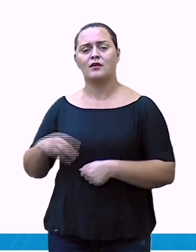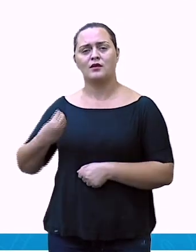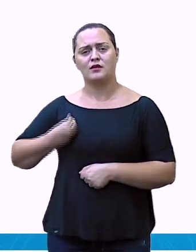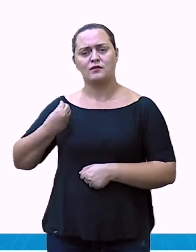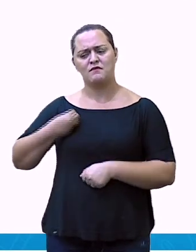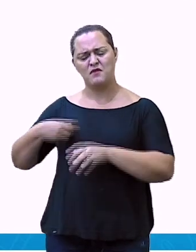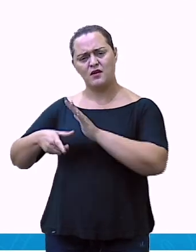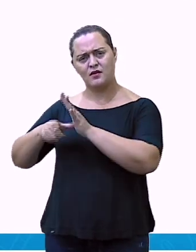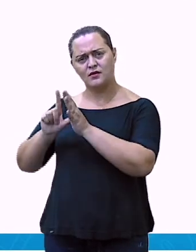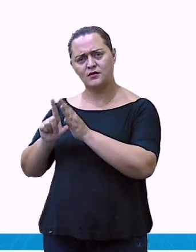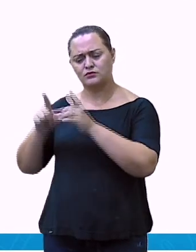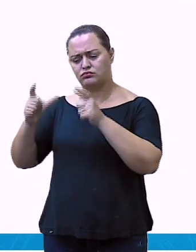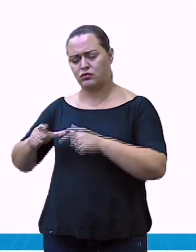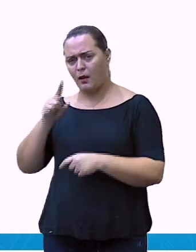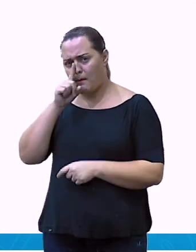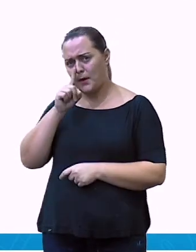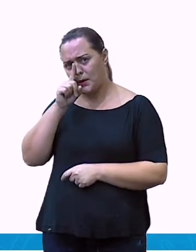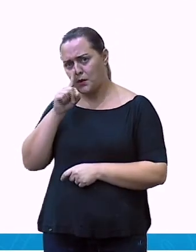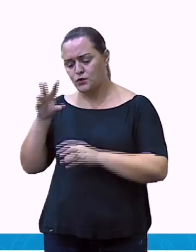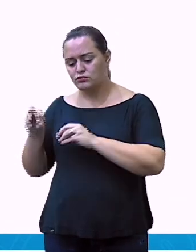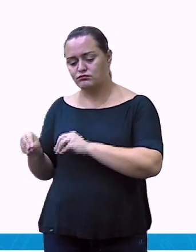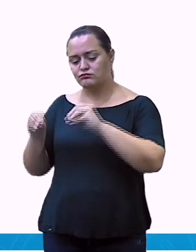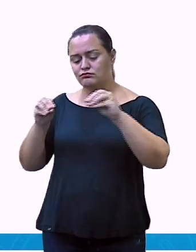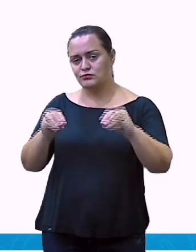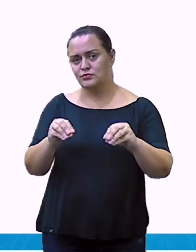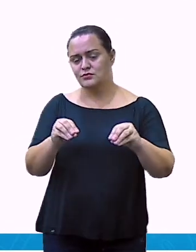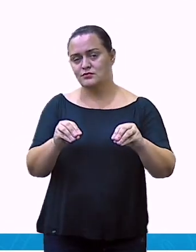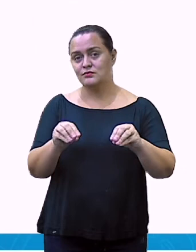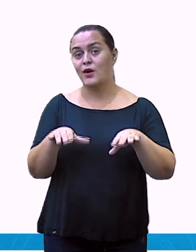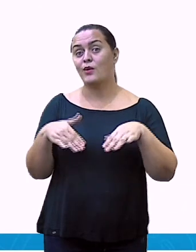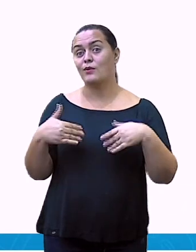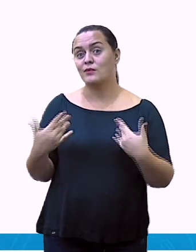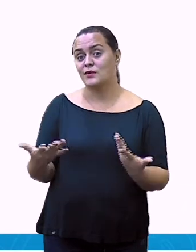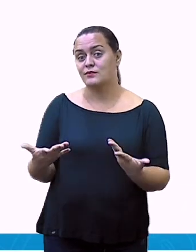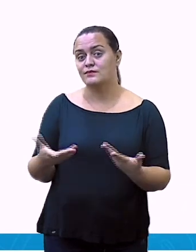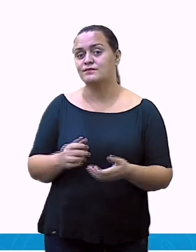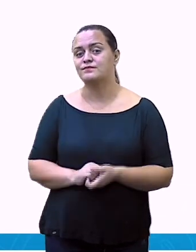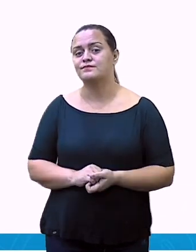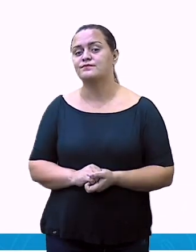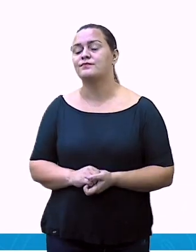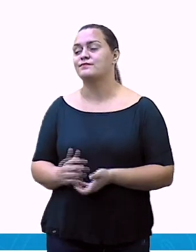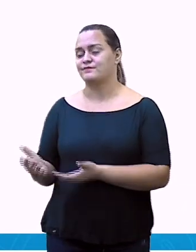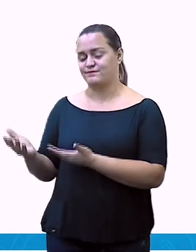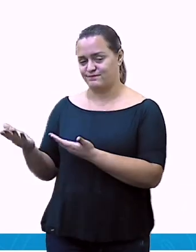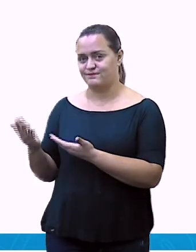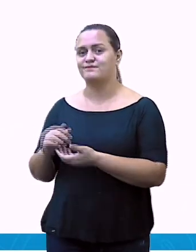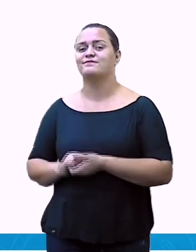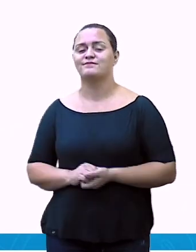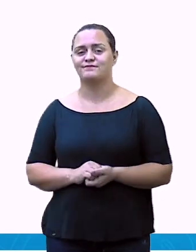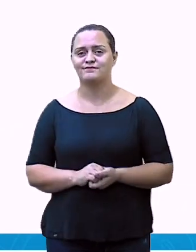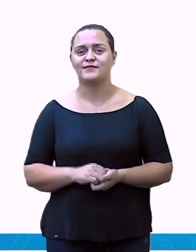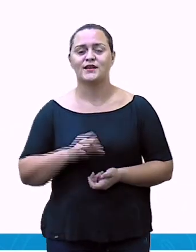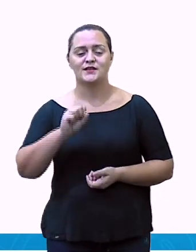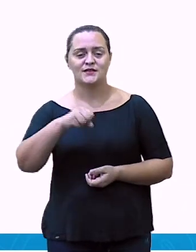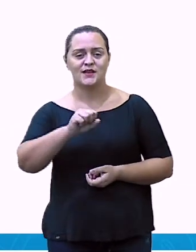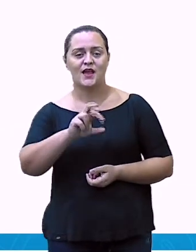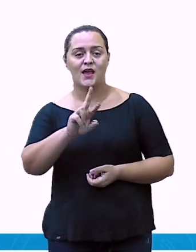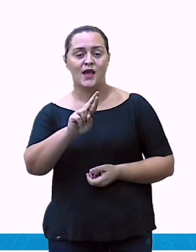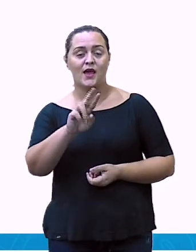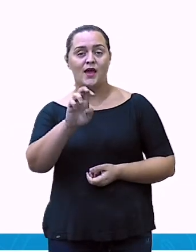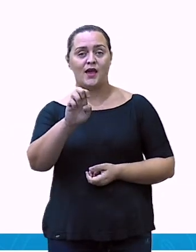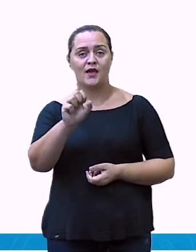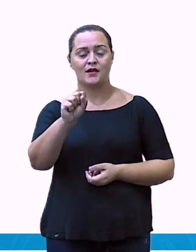esse tipo de moradia? Esse tipo de moradia mais recente? Vamos ver? São os residenciais